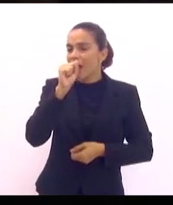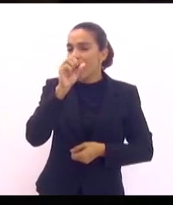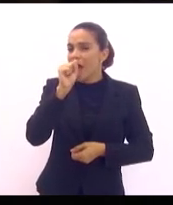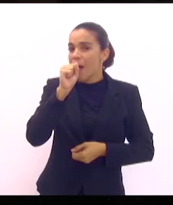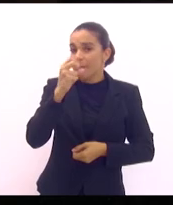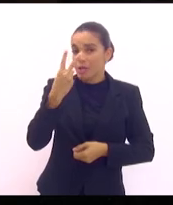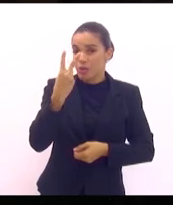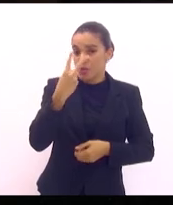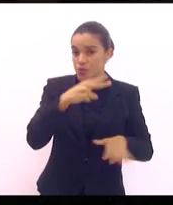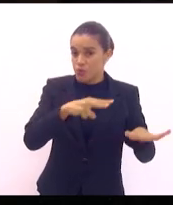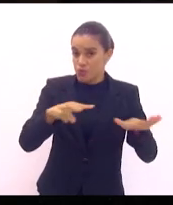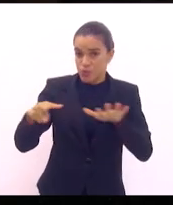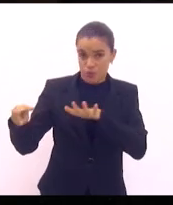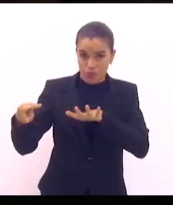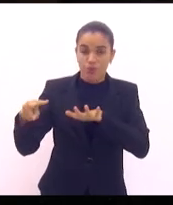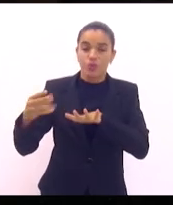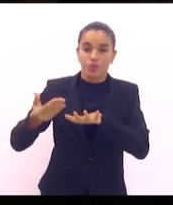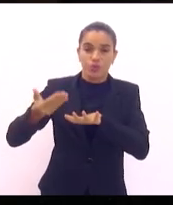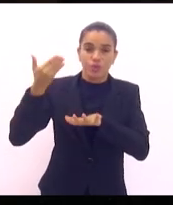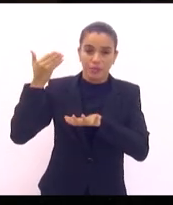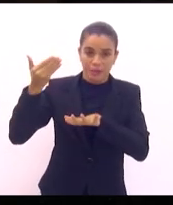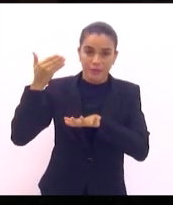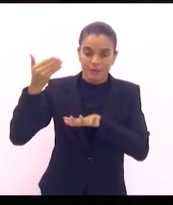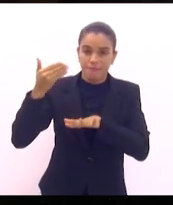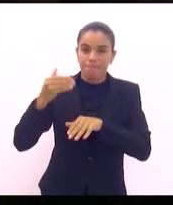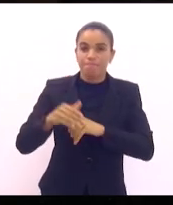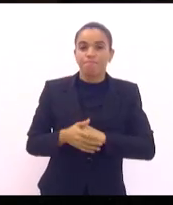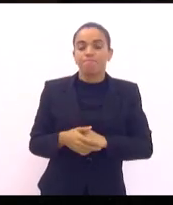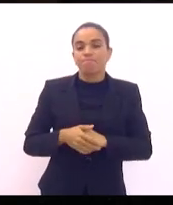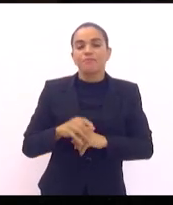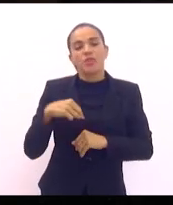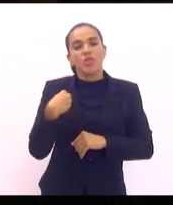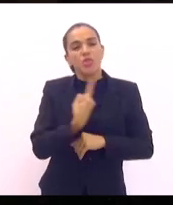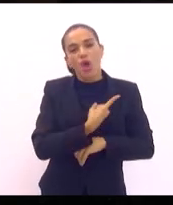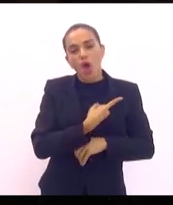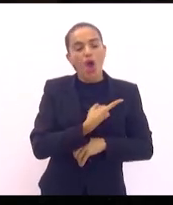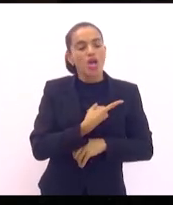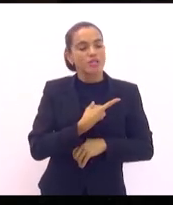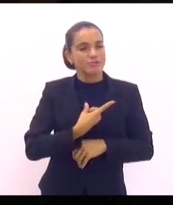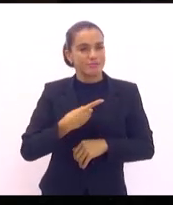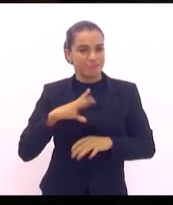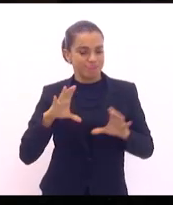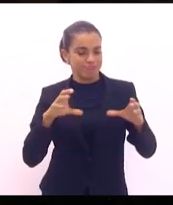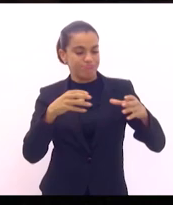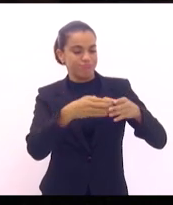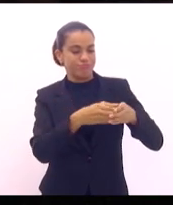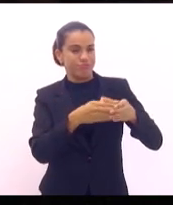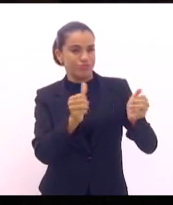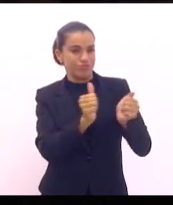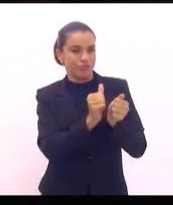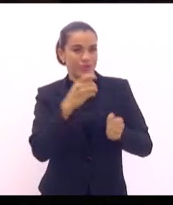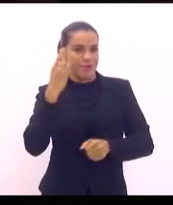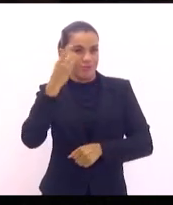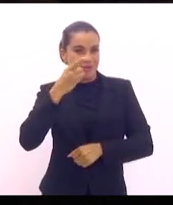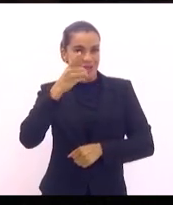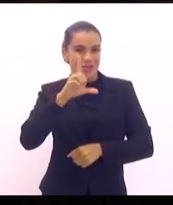retrasado, quando estávamos lá em Nova Iguaçu, deputada Lucinha,